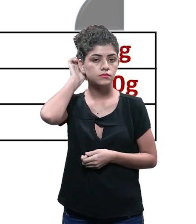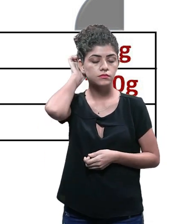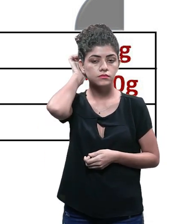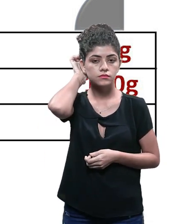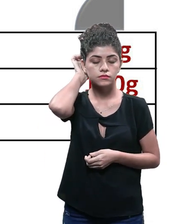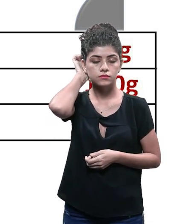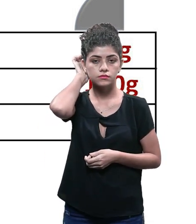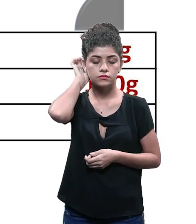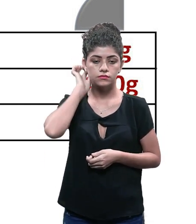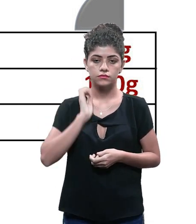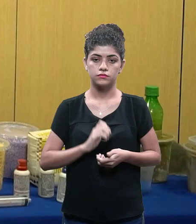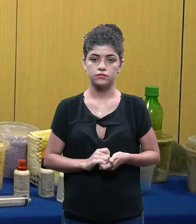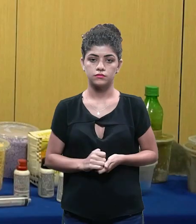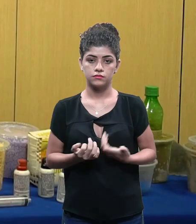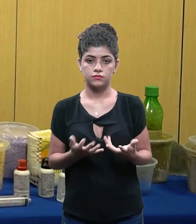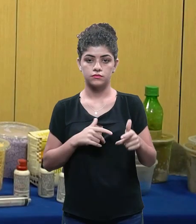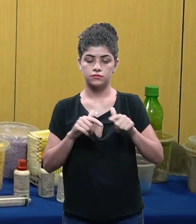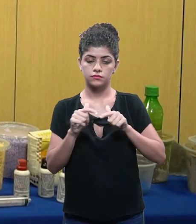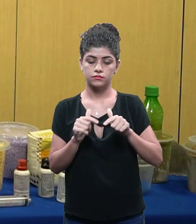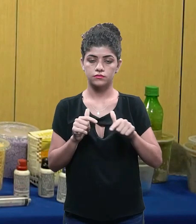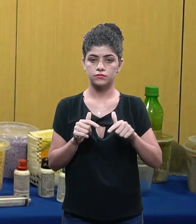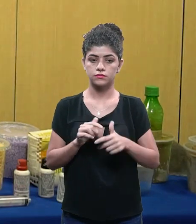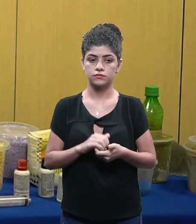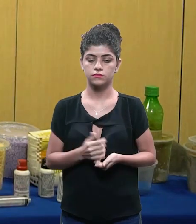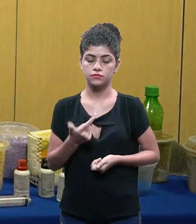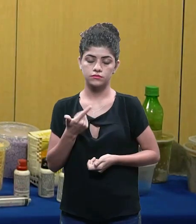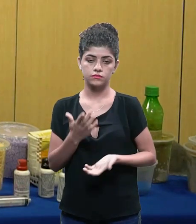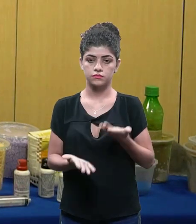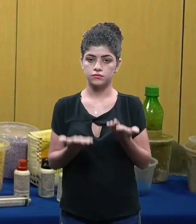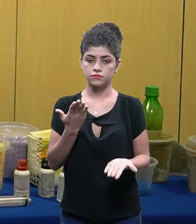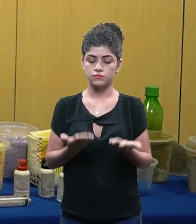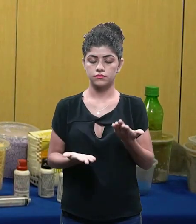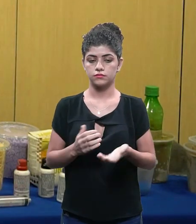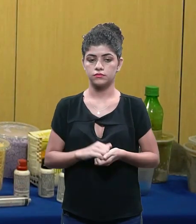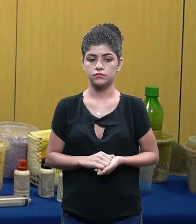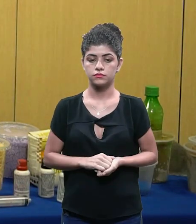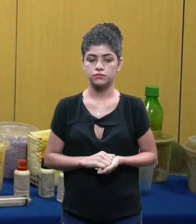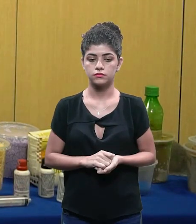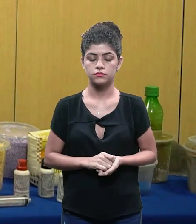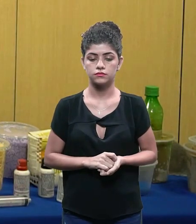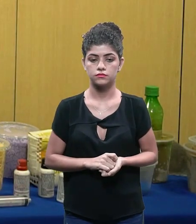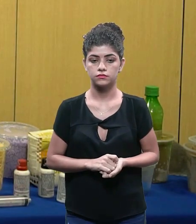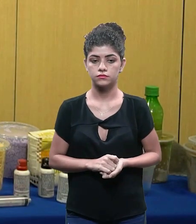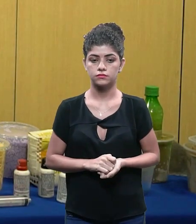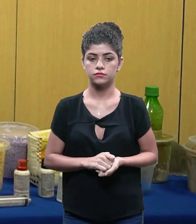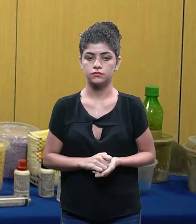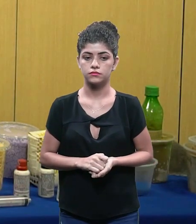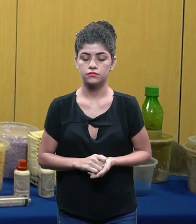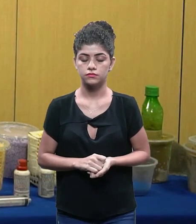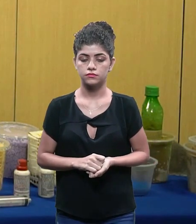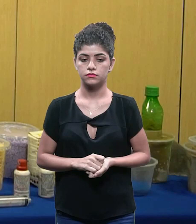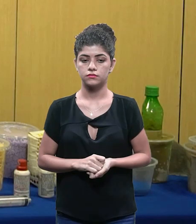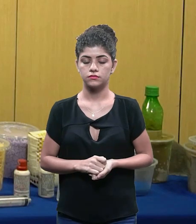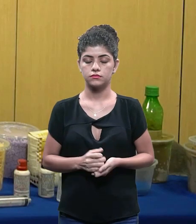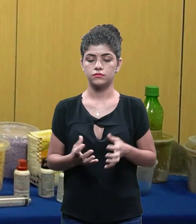que eu mostrei pra vocês anteriormente Ok? Então como é o caso aqui a gente vai trabalhar com a imagem de não ter balança então eu vou mostrar pra vocês uma forma de